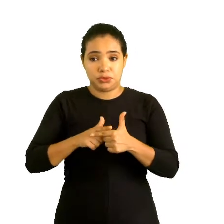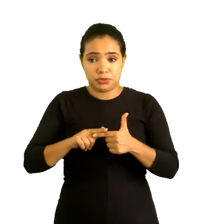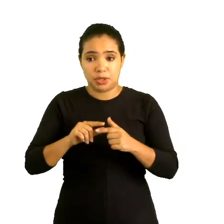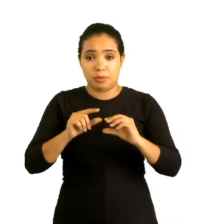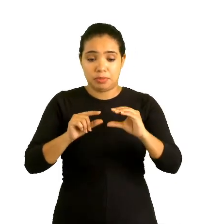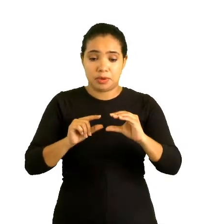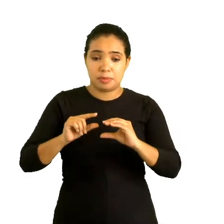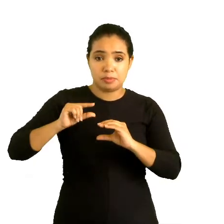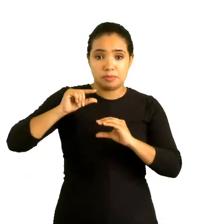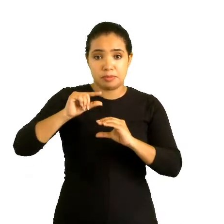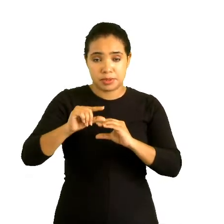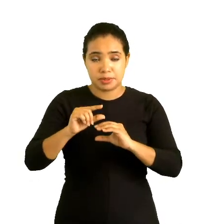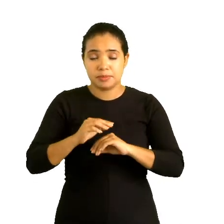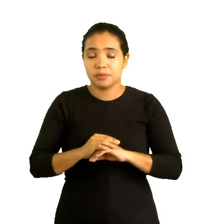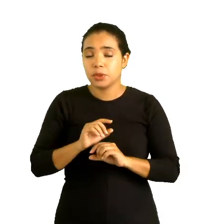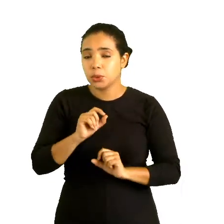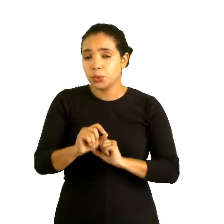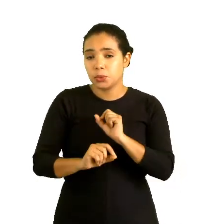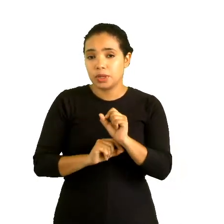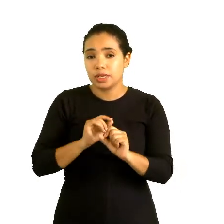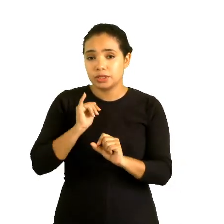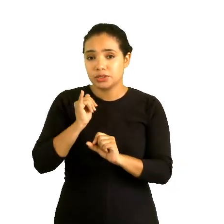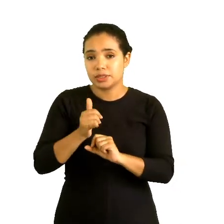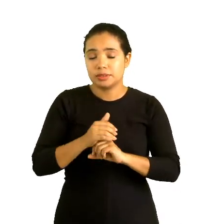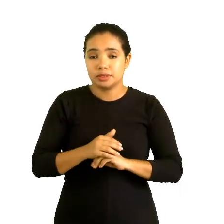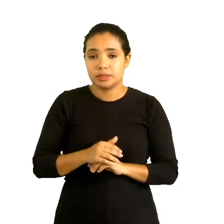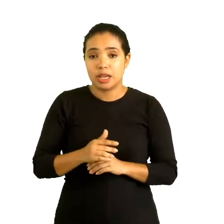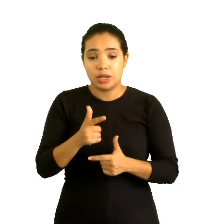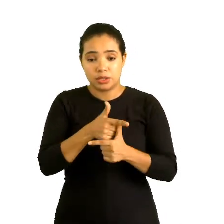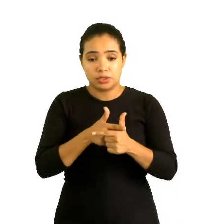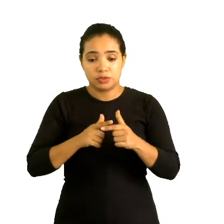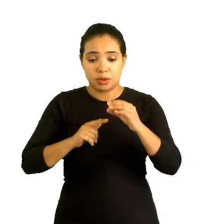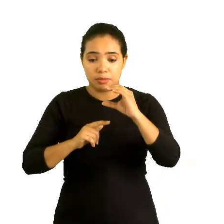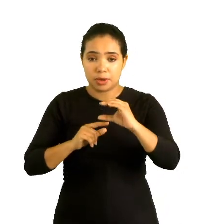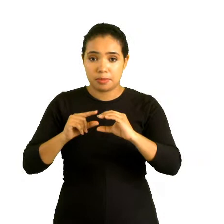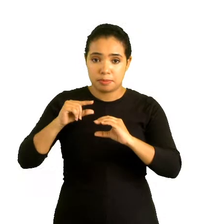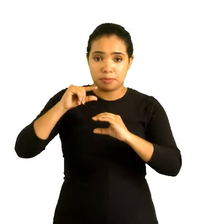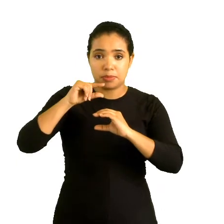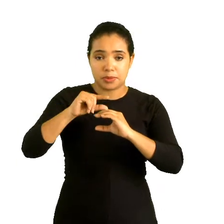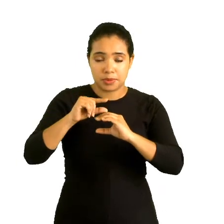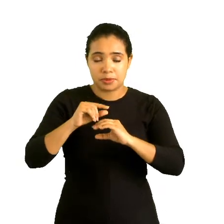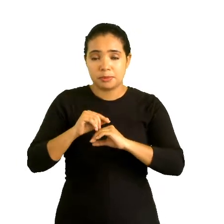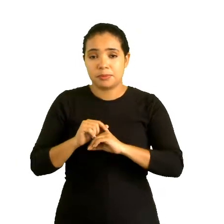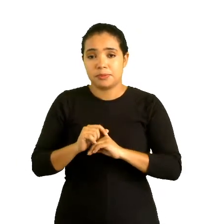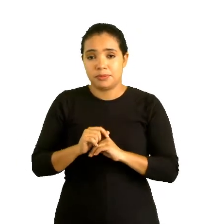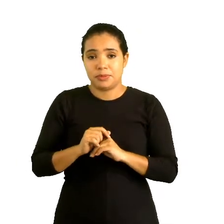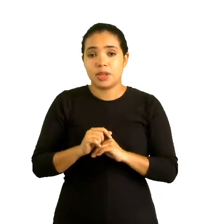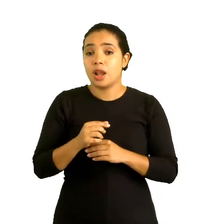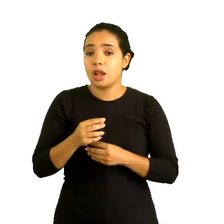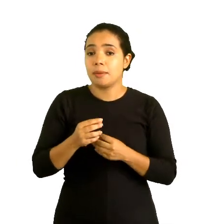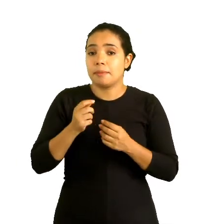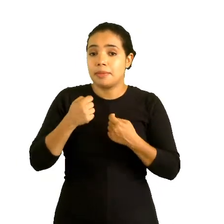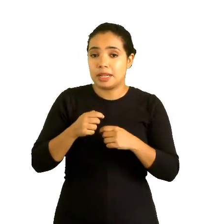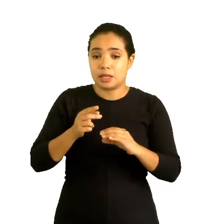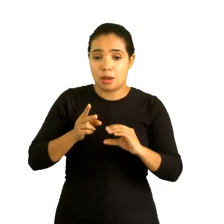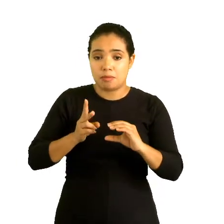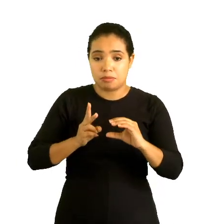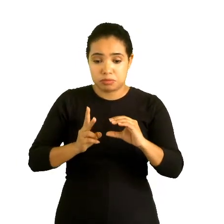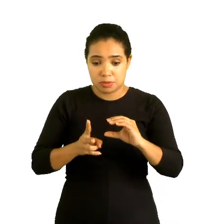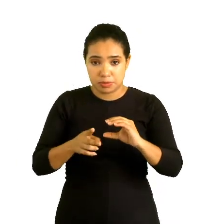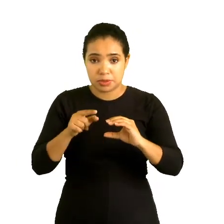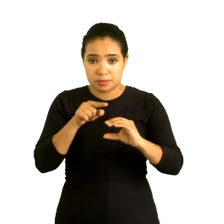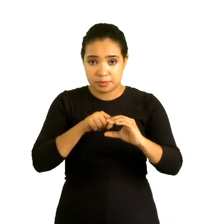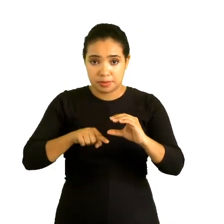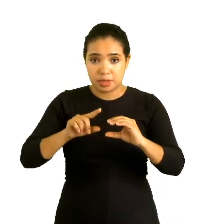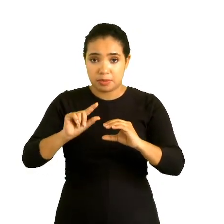de mesma base. O que ela diz? Para dividir potências de mesma base, conservamos a base